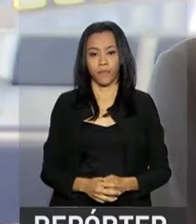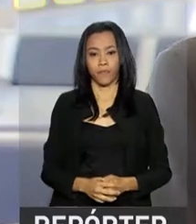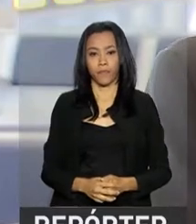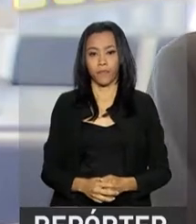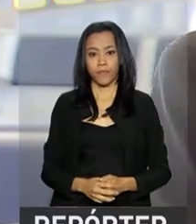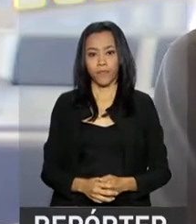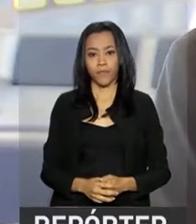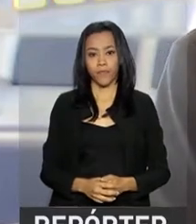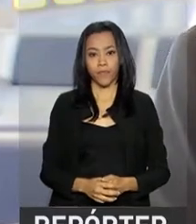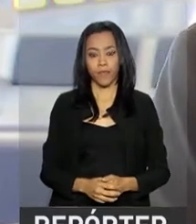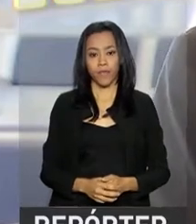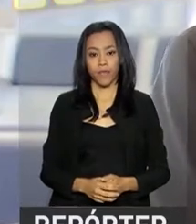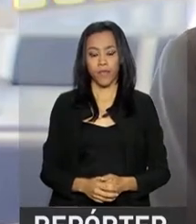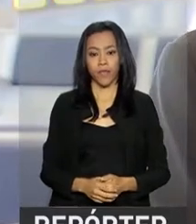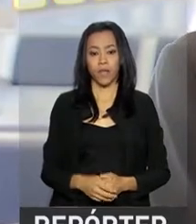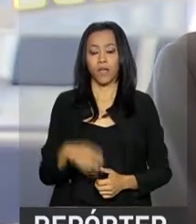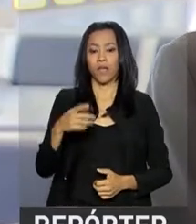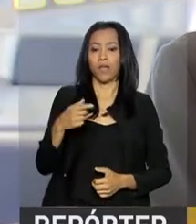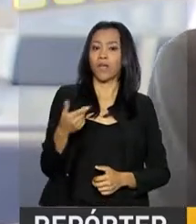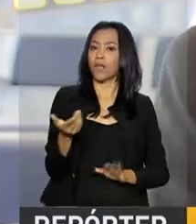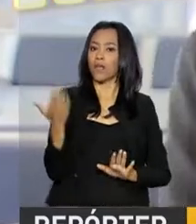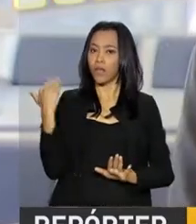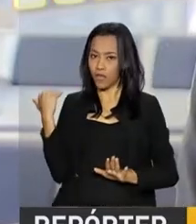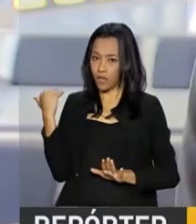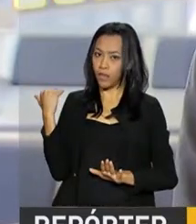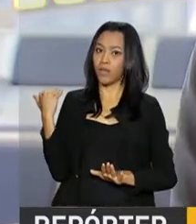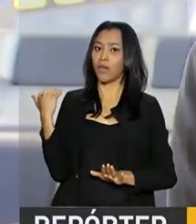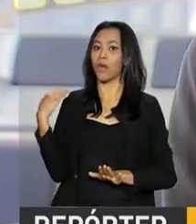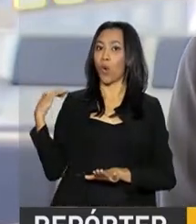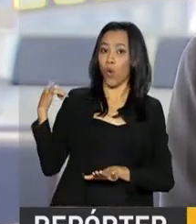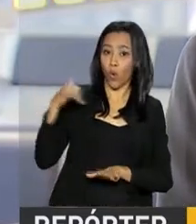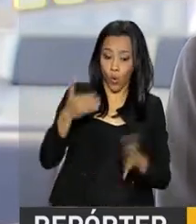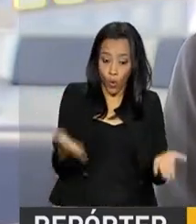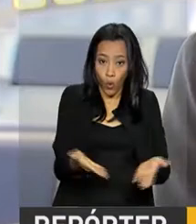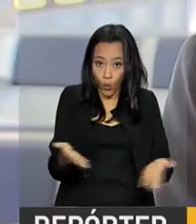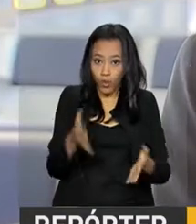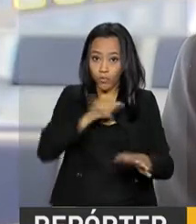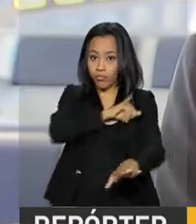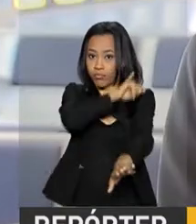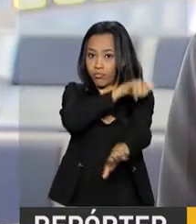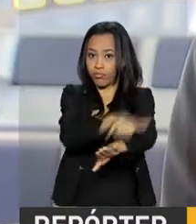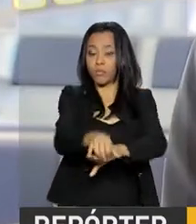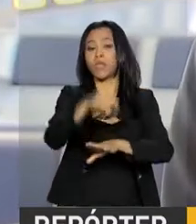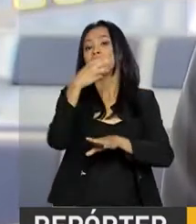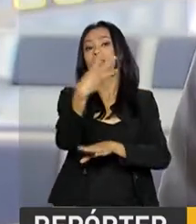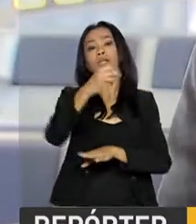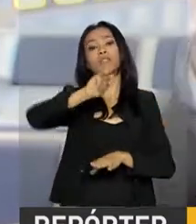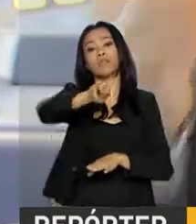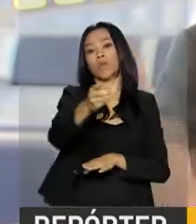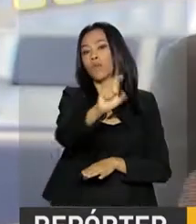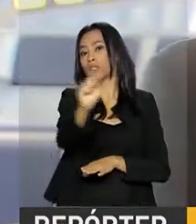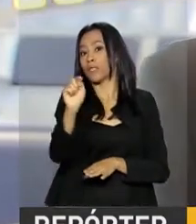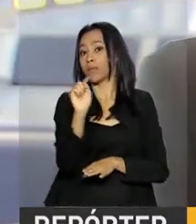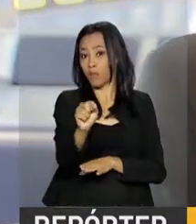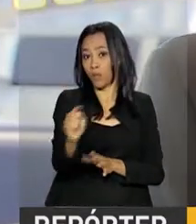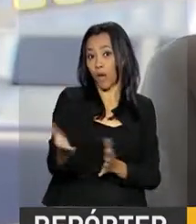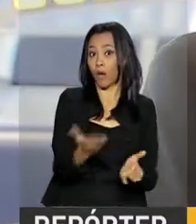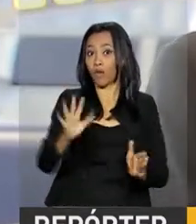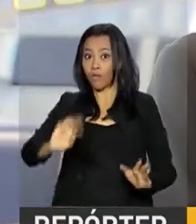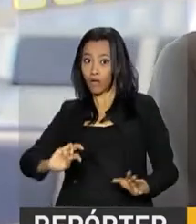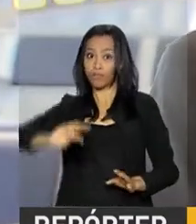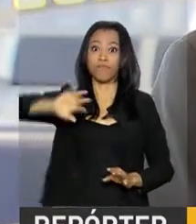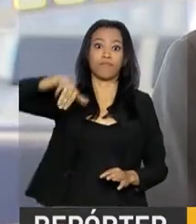Nós estamos saindo de um aeroporto que hoje opera com 3 milhões e 100 mil passageiros para uma proposta de 8